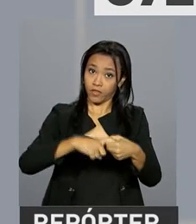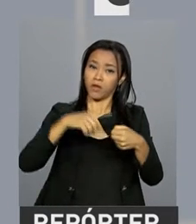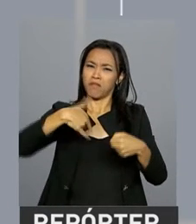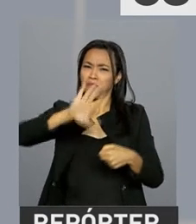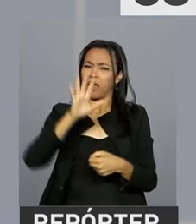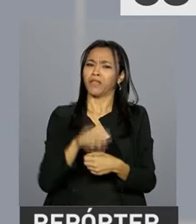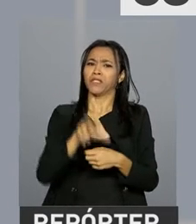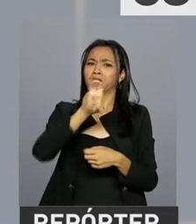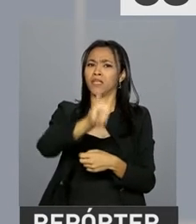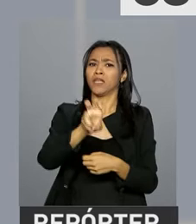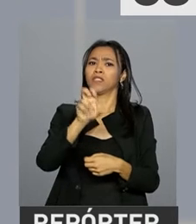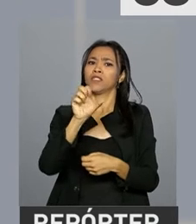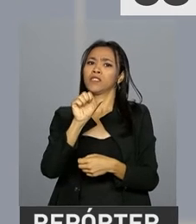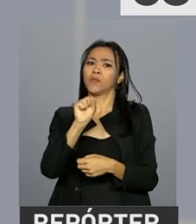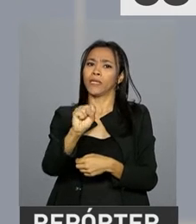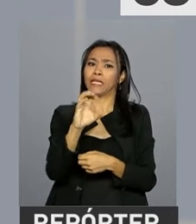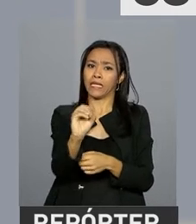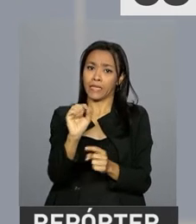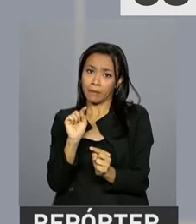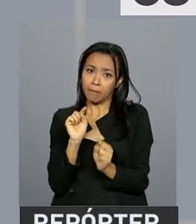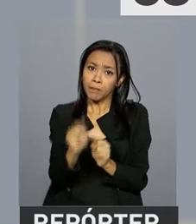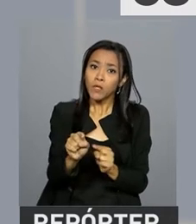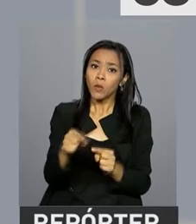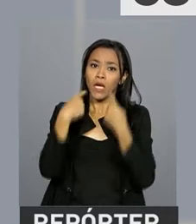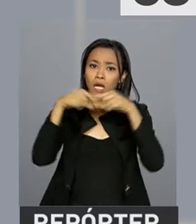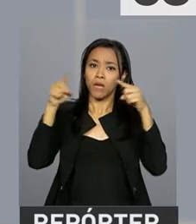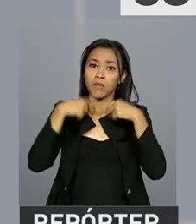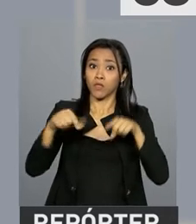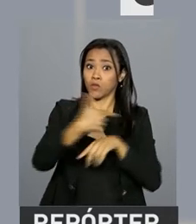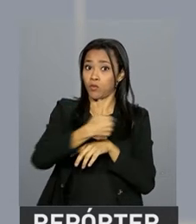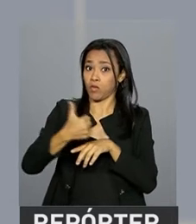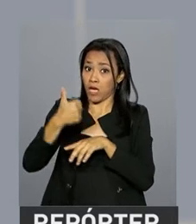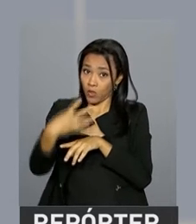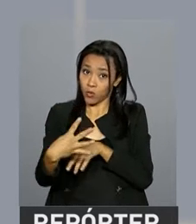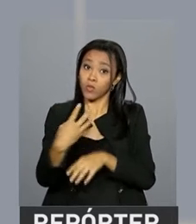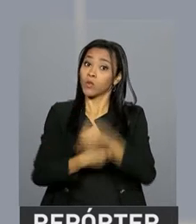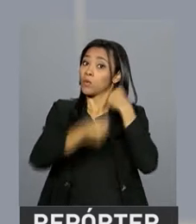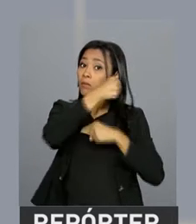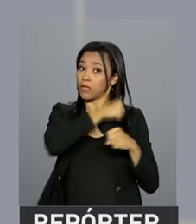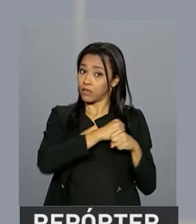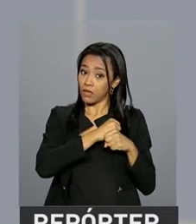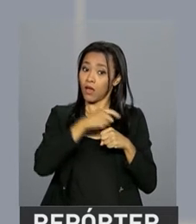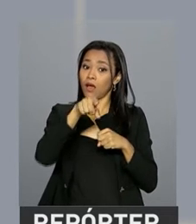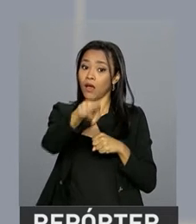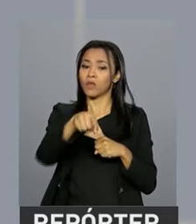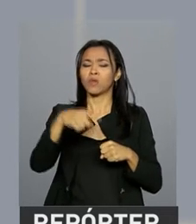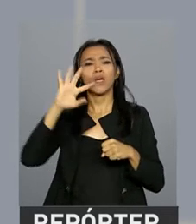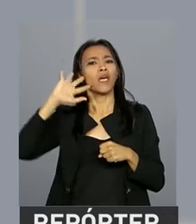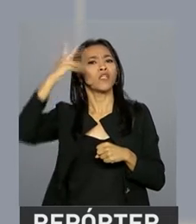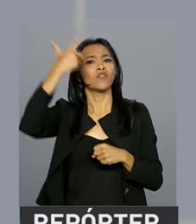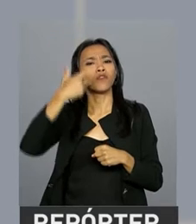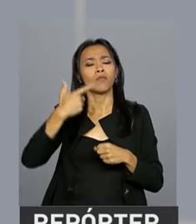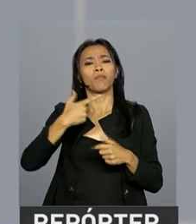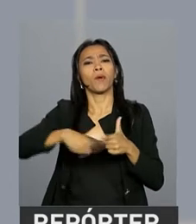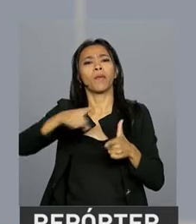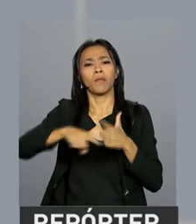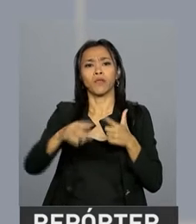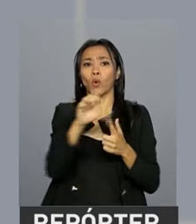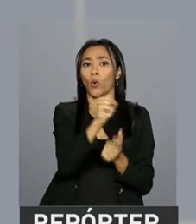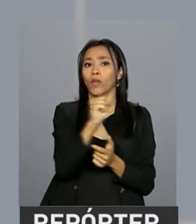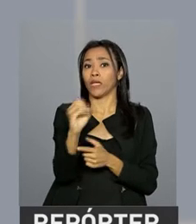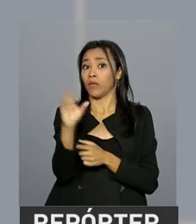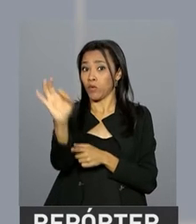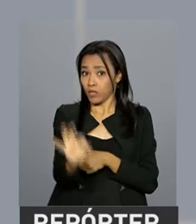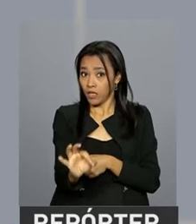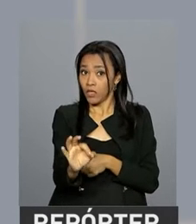mais de 580 mil queixas desde 2014. No ano passado, o índice de resolução dos problemas foi de 80% e